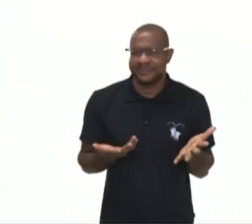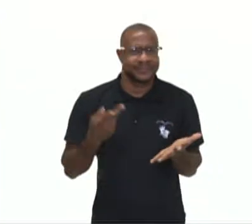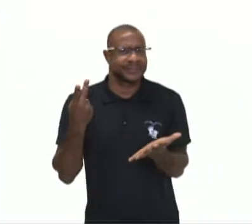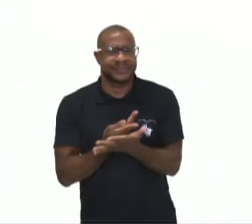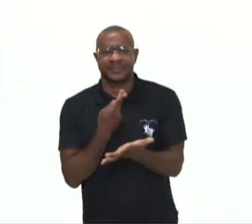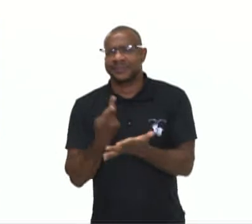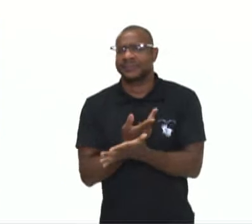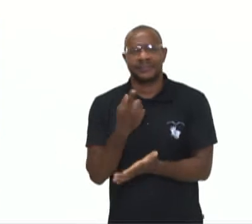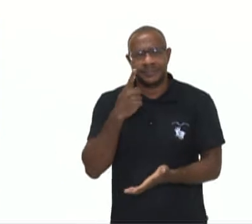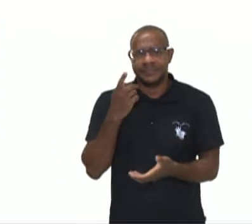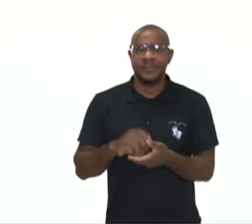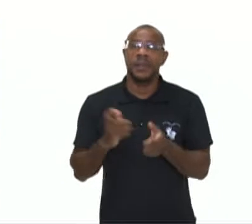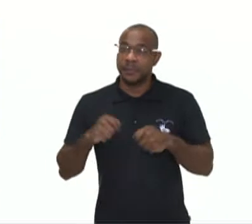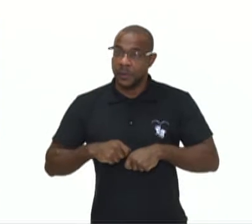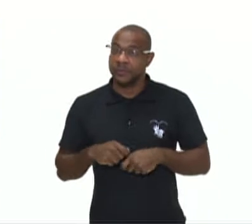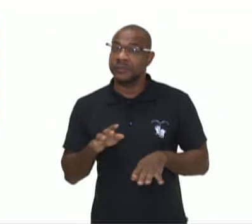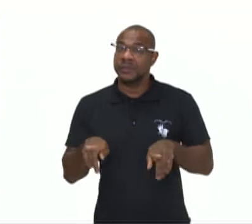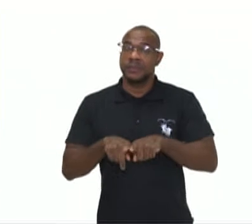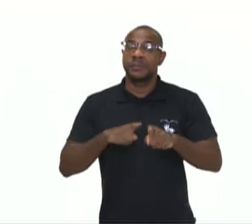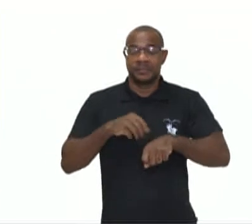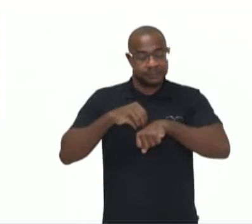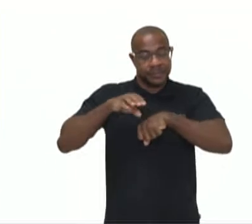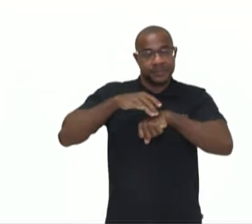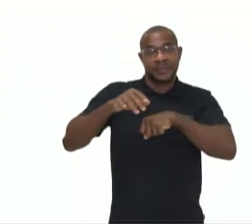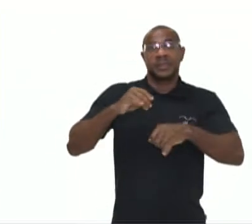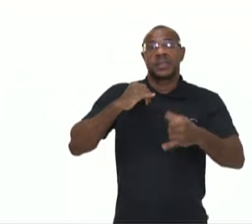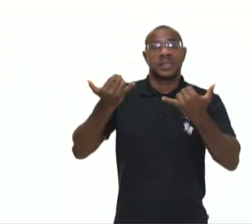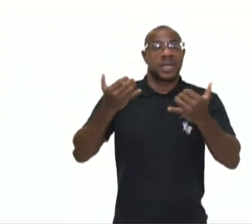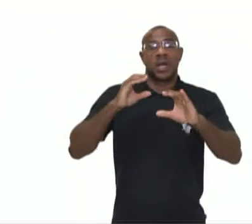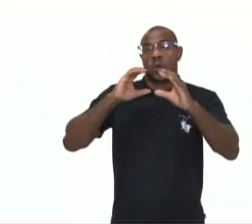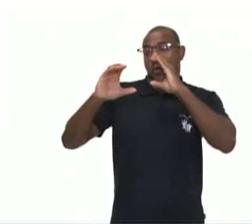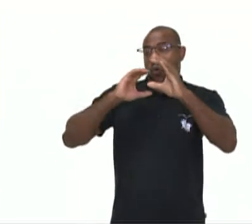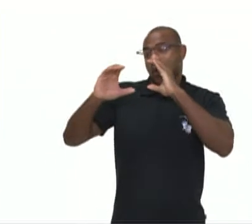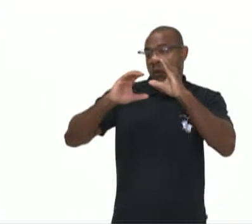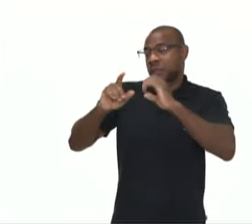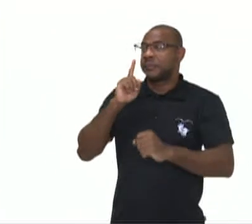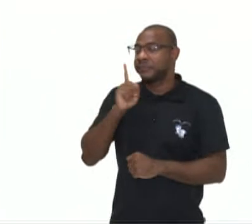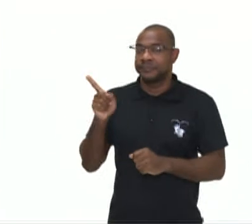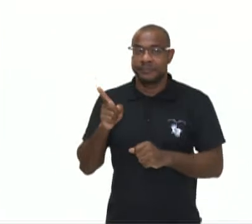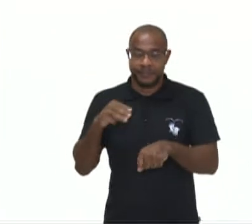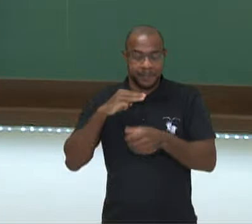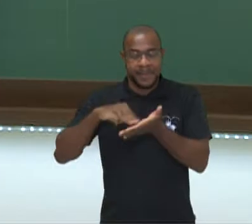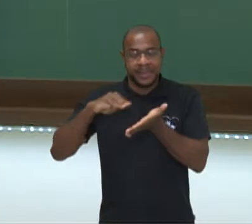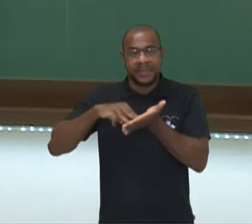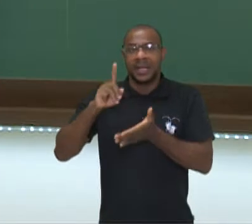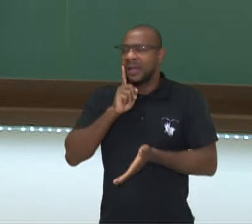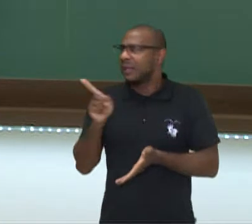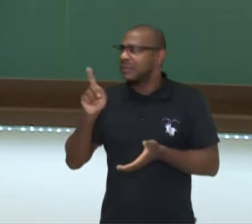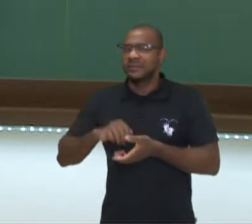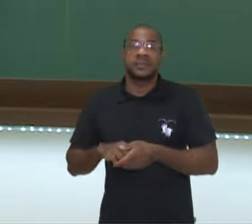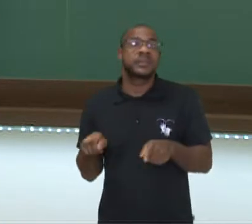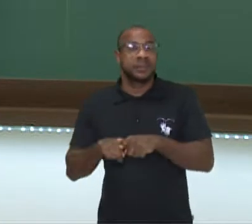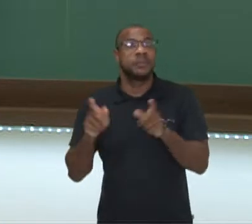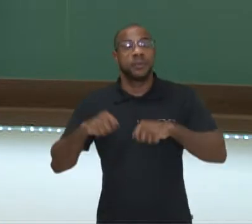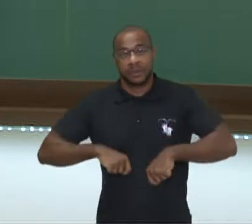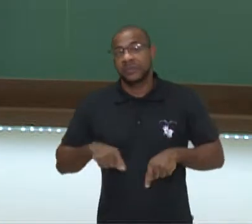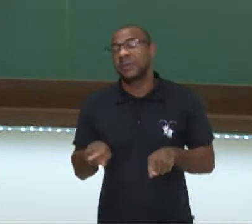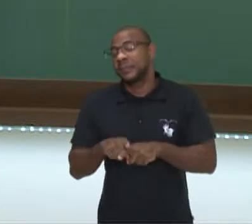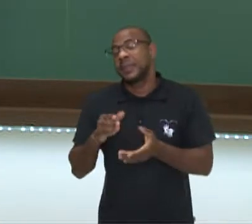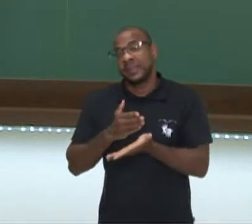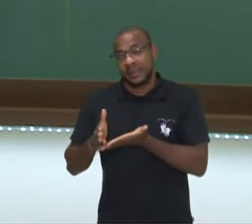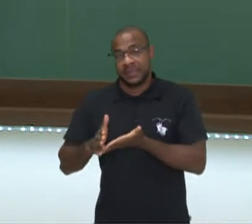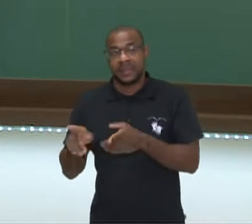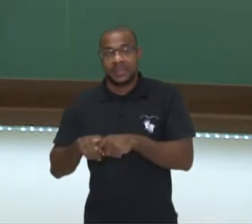começar na emissão, na transmissão de uma mensagem. Mas também podem ter início